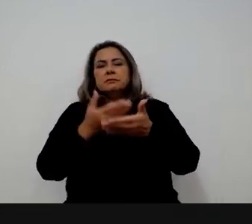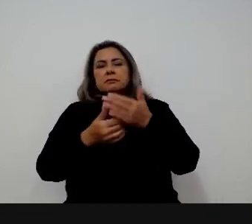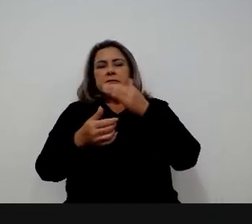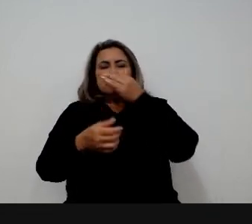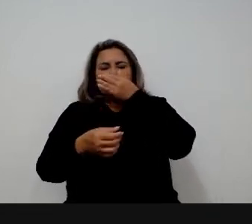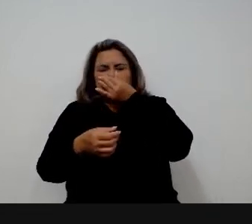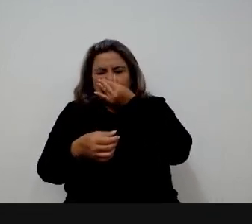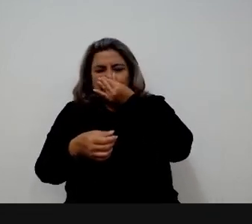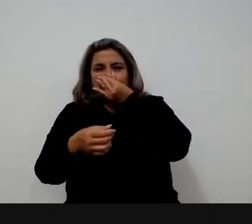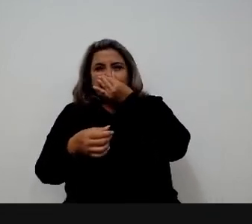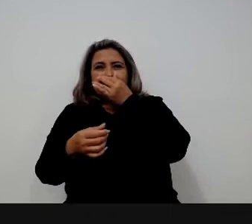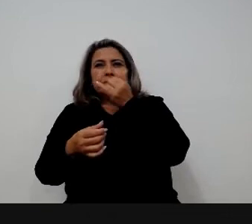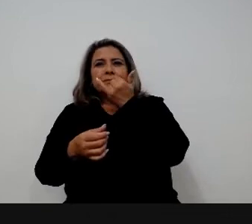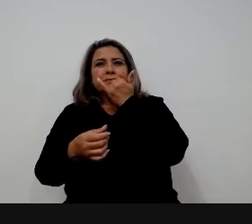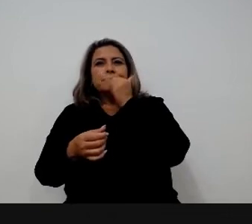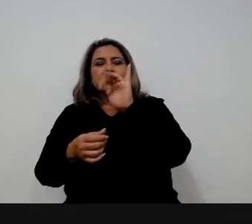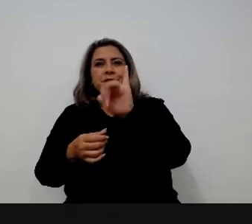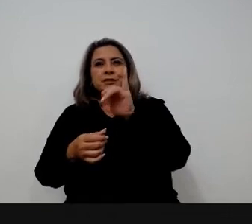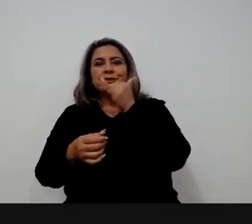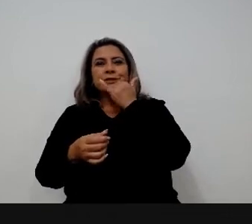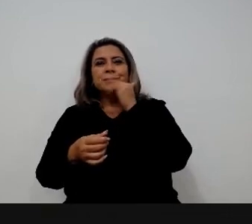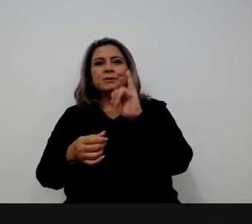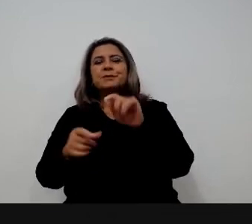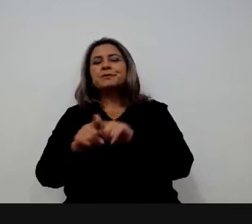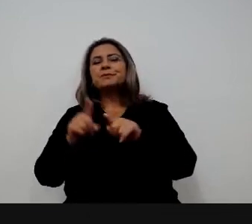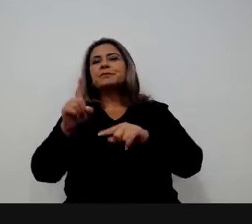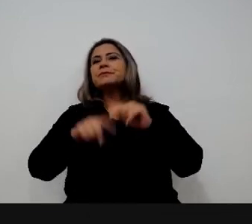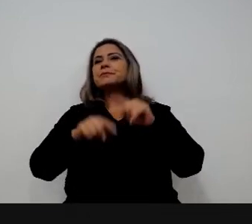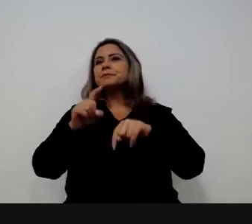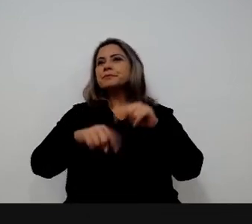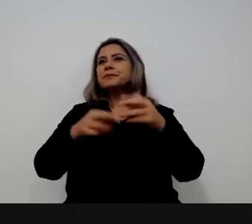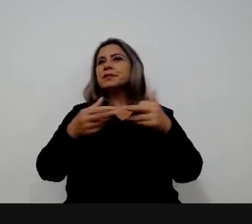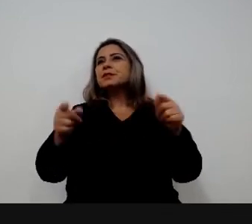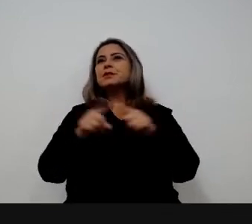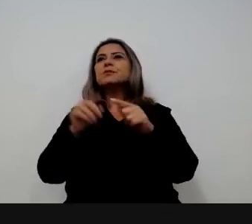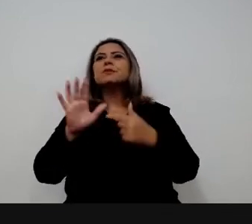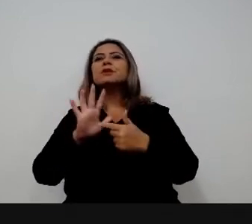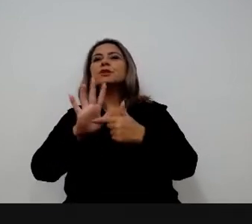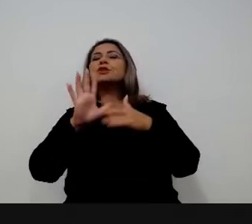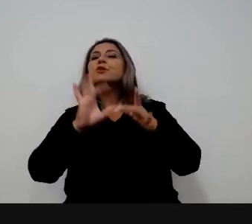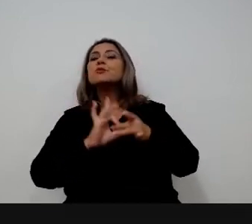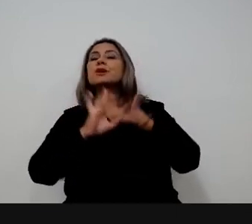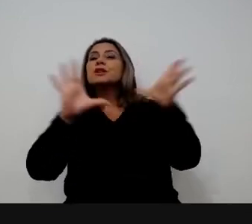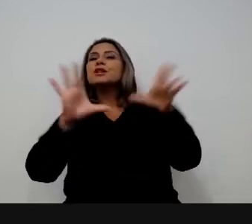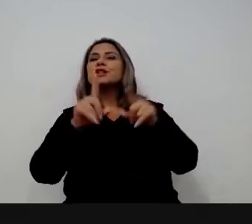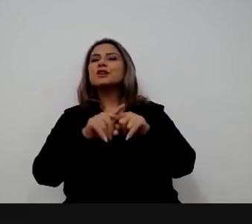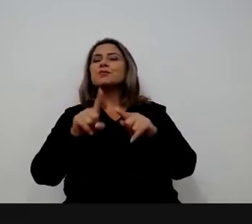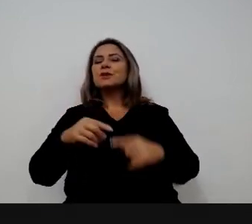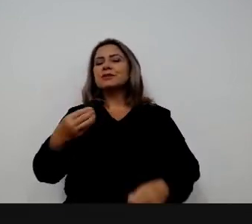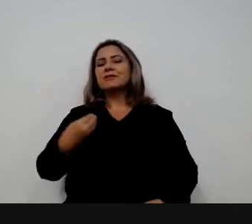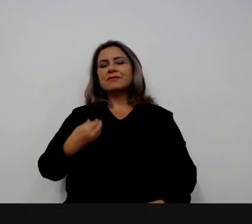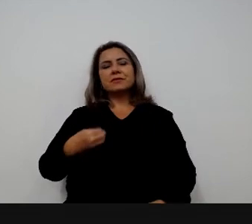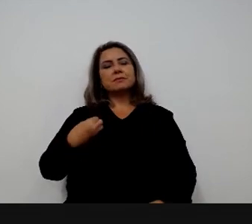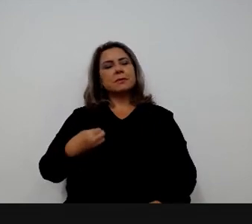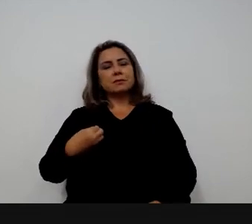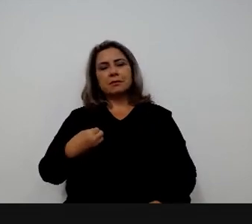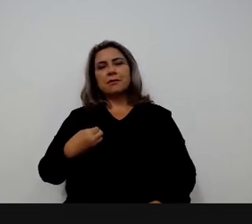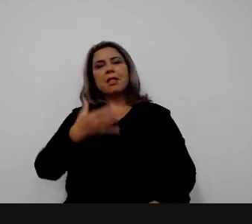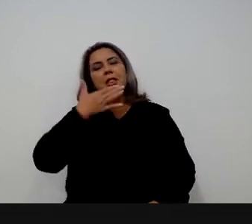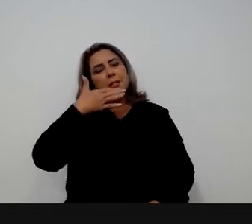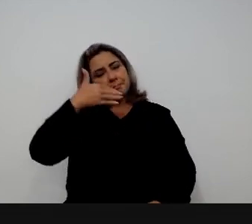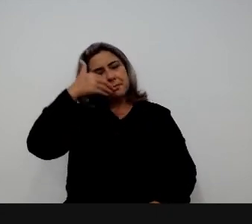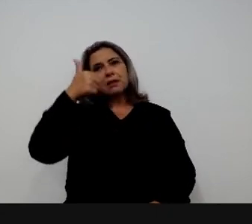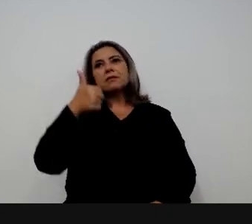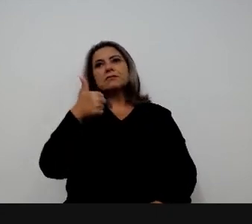mas também pelos seus valores econômicos e materiais digamos assim numa democracia sua vida é melhor você tem melhor condição de